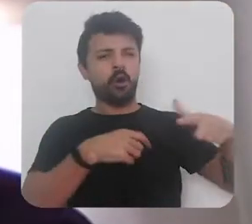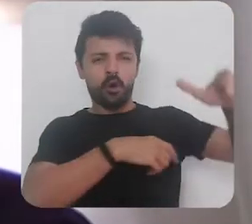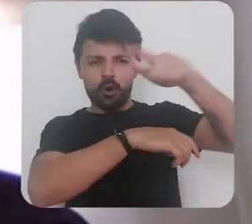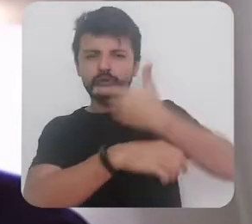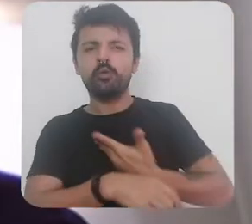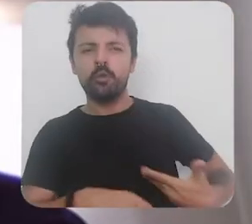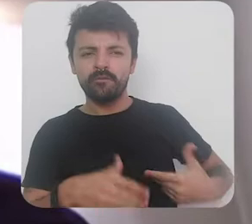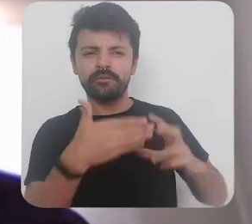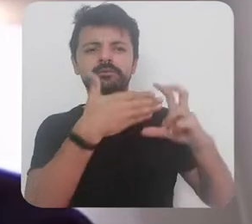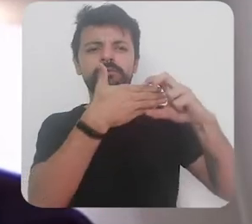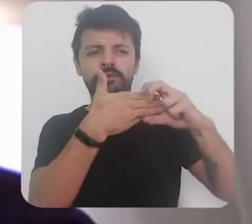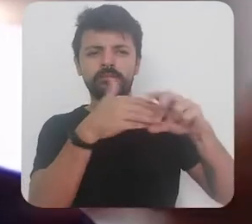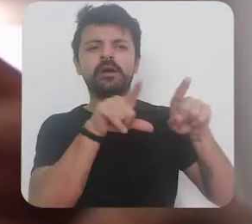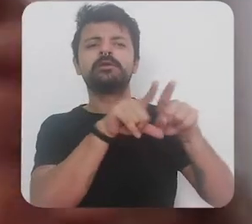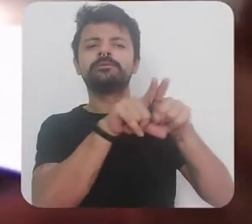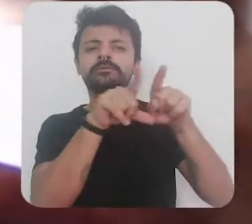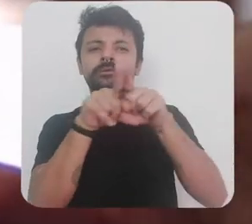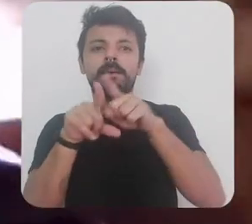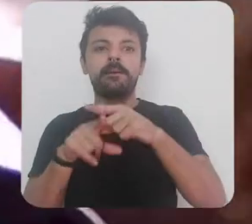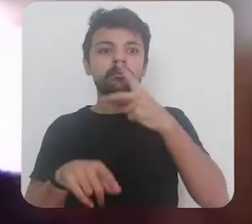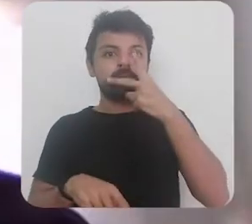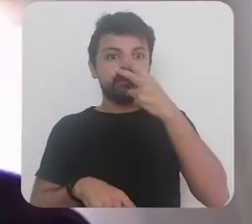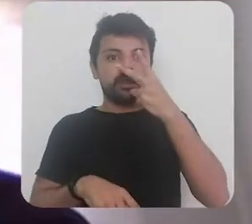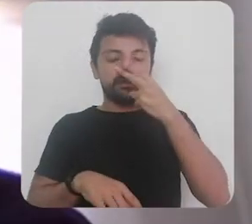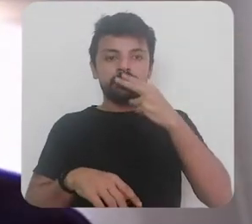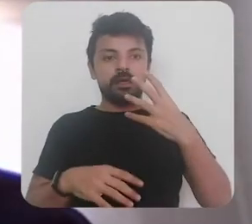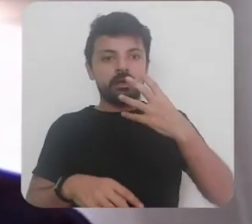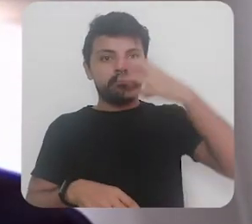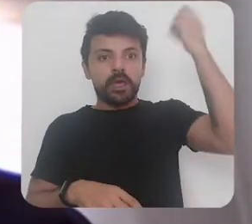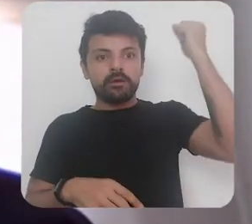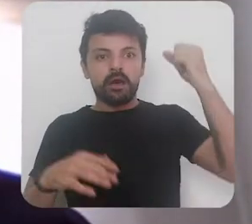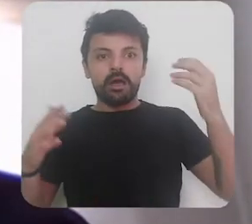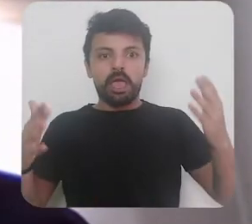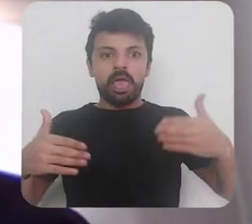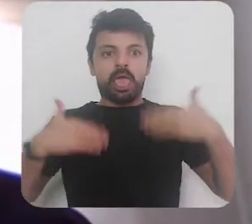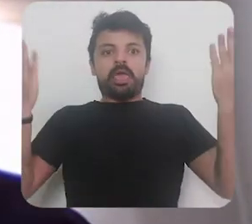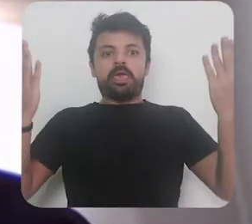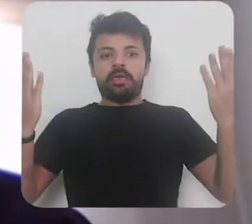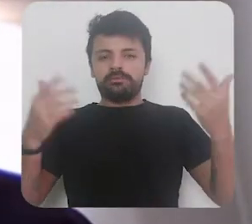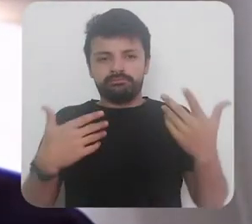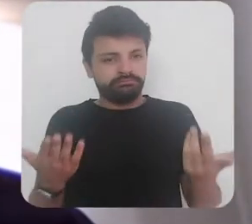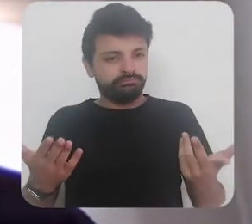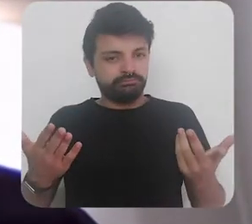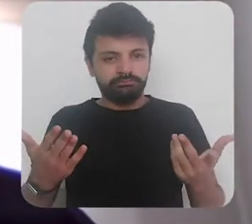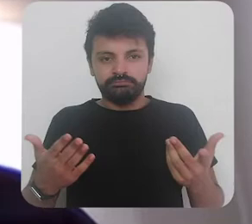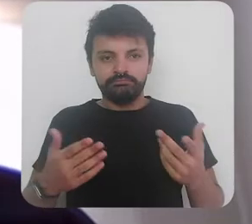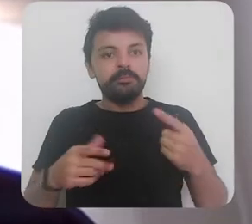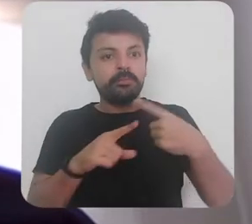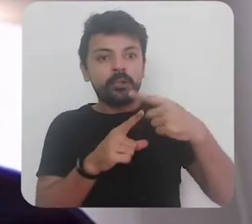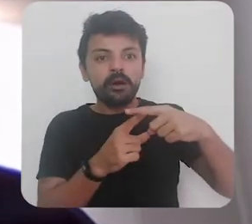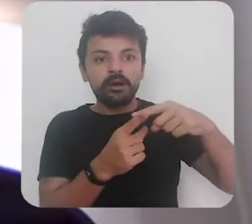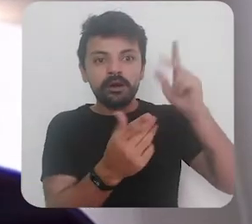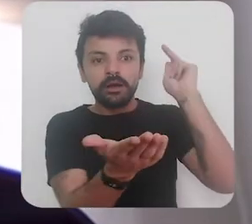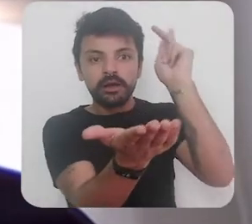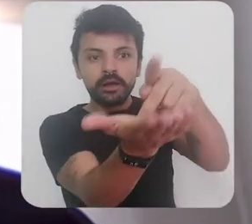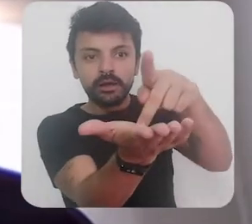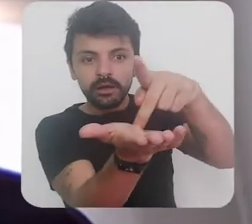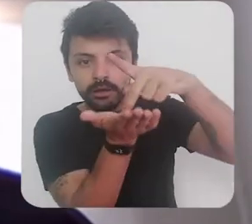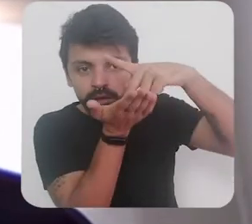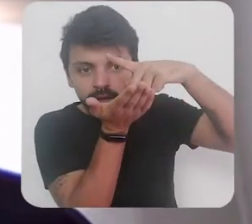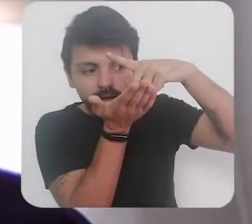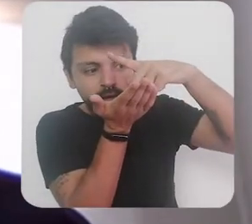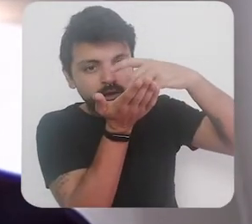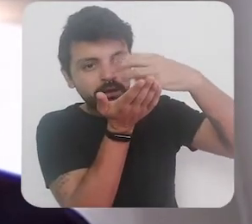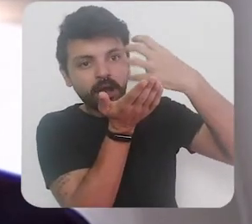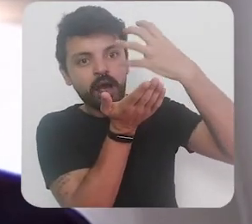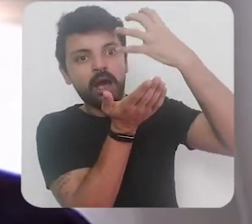governos também de vertente mais liberal de calça curta digamos assim porque a realidade ela está se impondo de